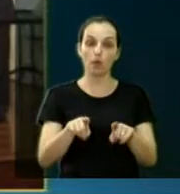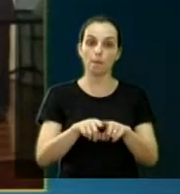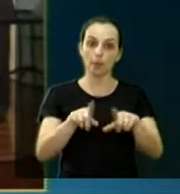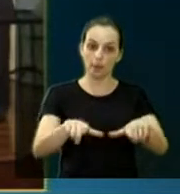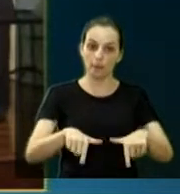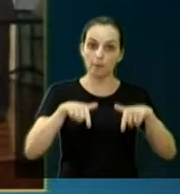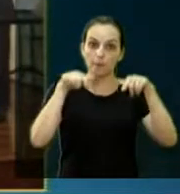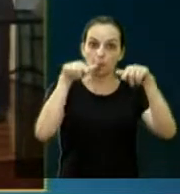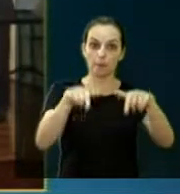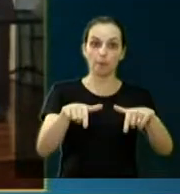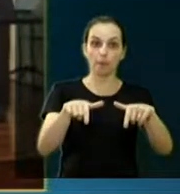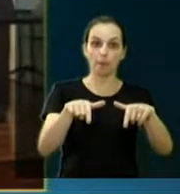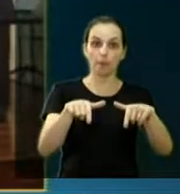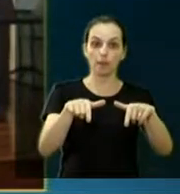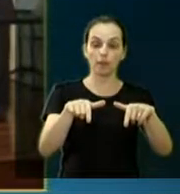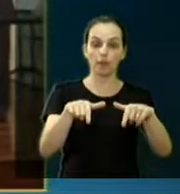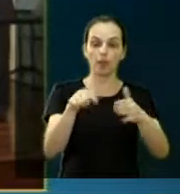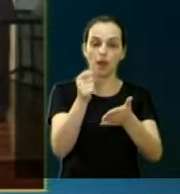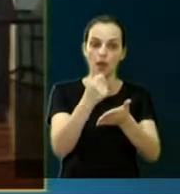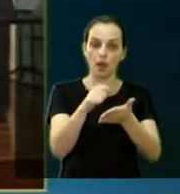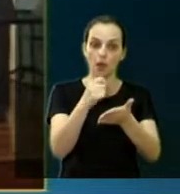a autora do hino de Araraquara.